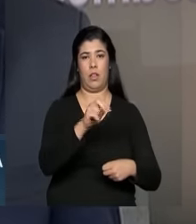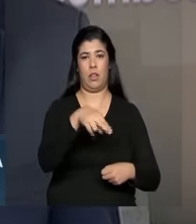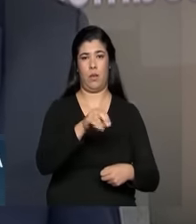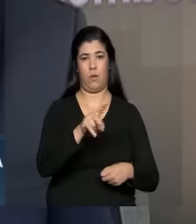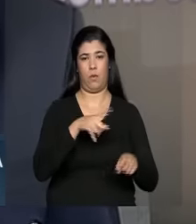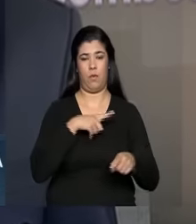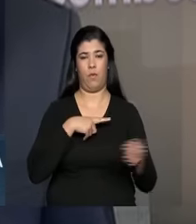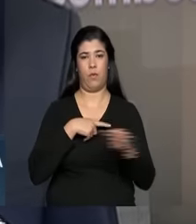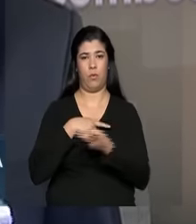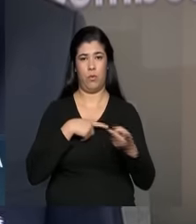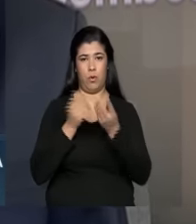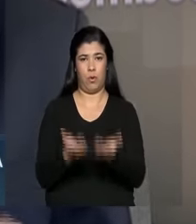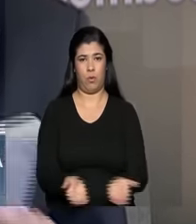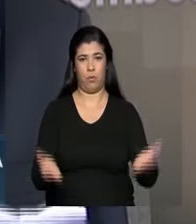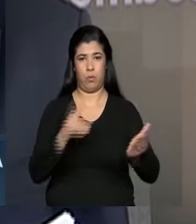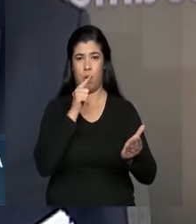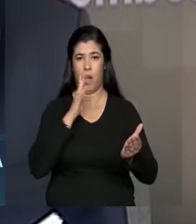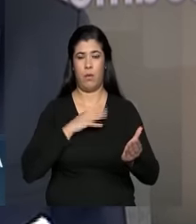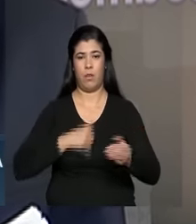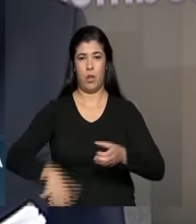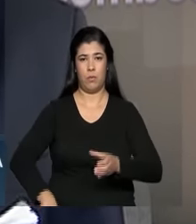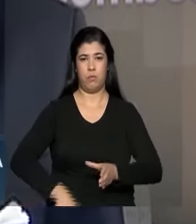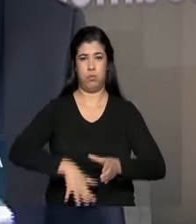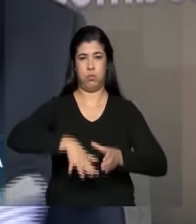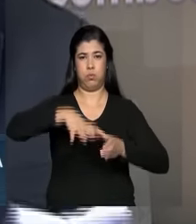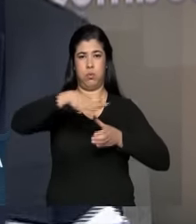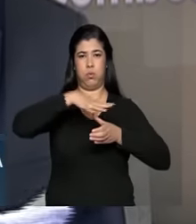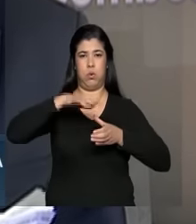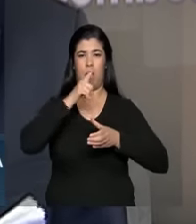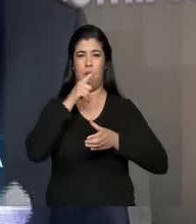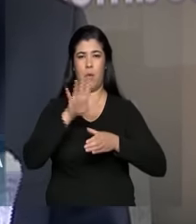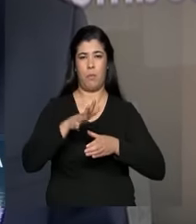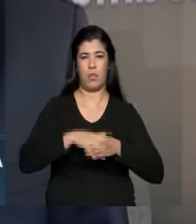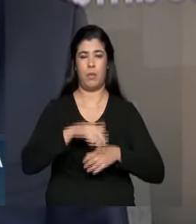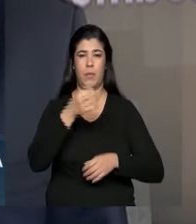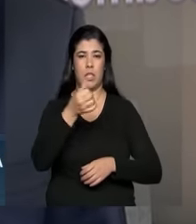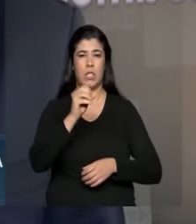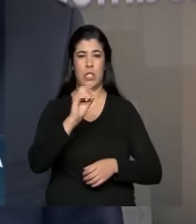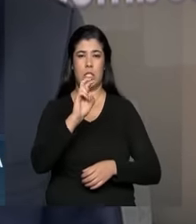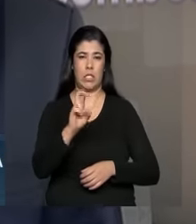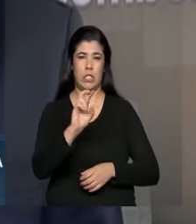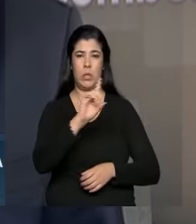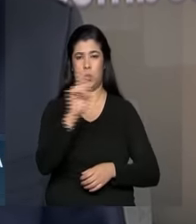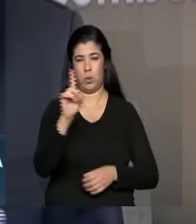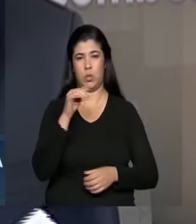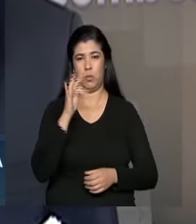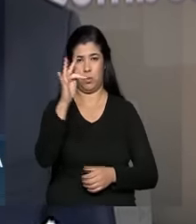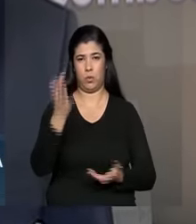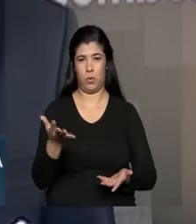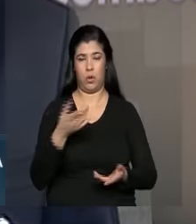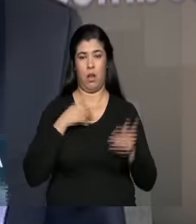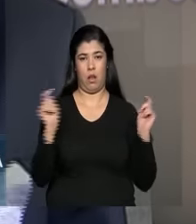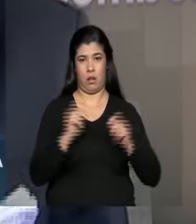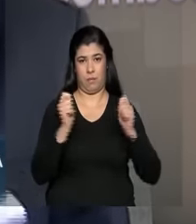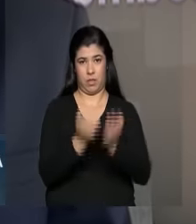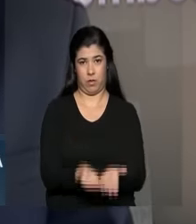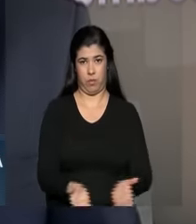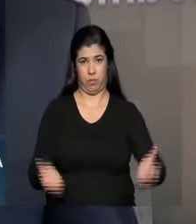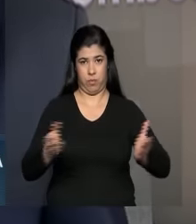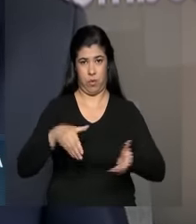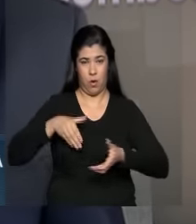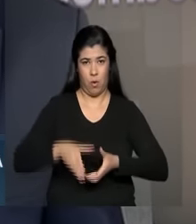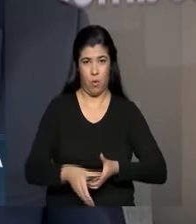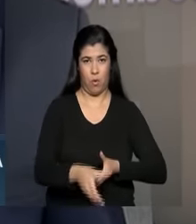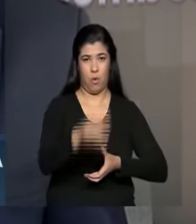reservatórios estejam cheios de água daqui a mais ou menos 65 dias. A capacidade de vazão